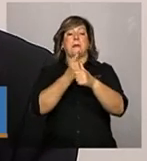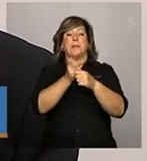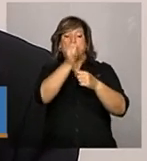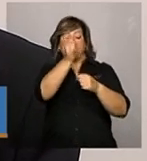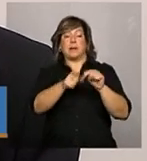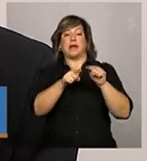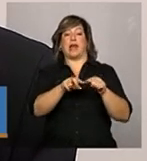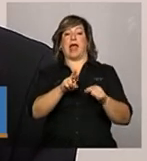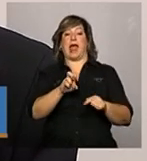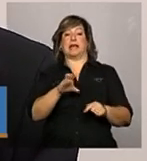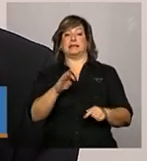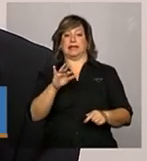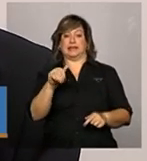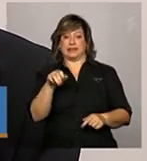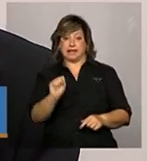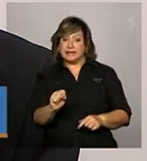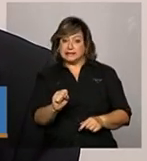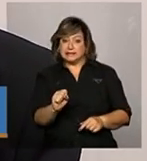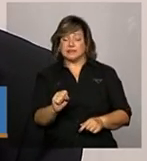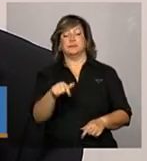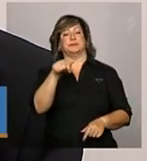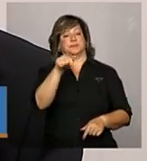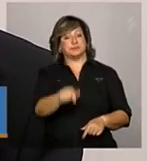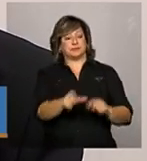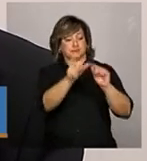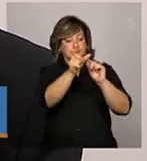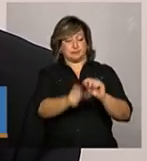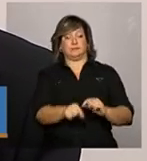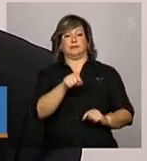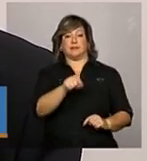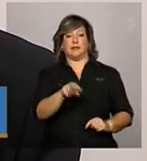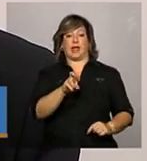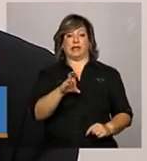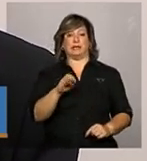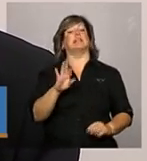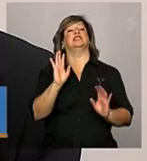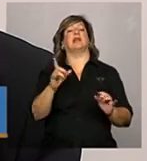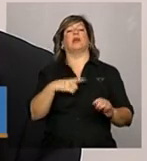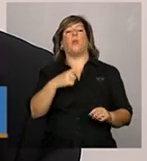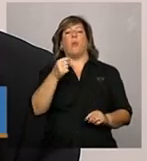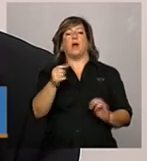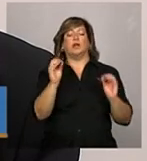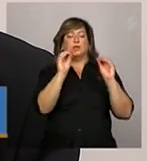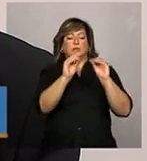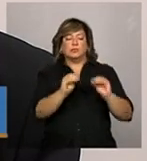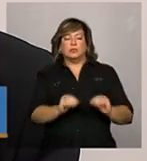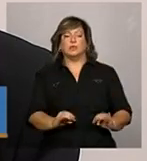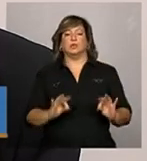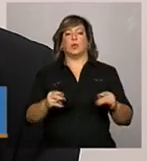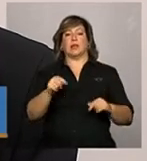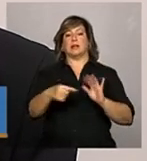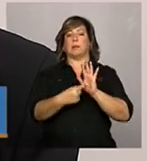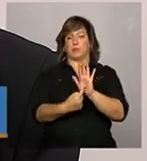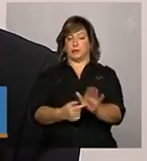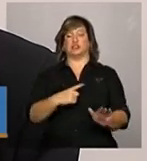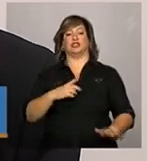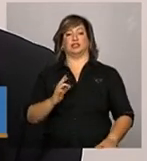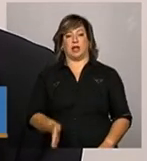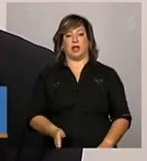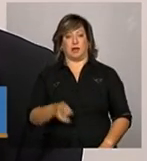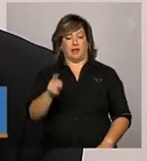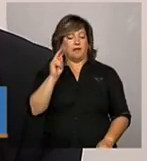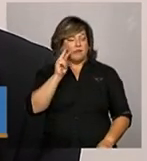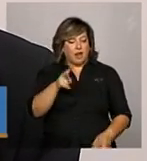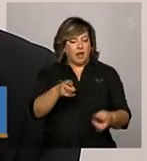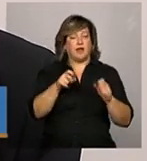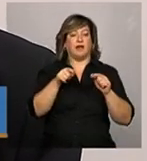receitas. A parte de receitas, ela já vem praticamente preenchida no demonstrativo. Ele pode notar que as